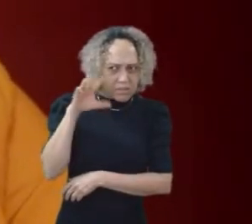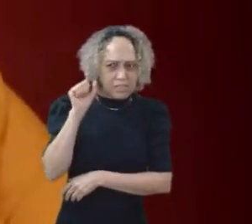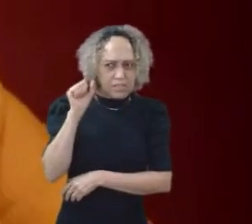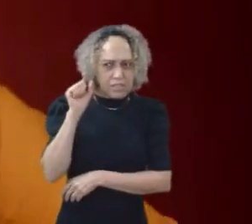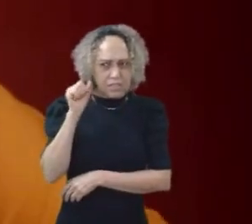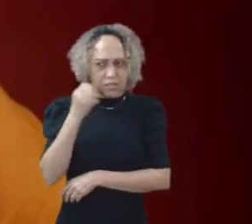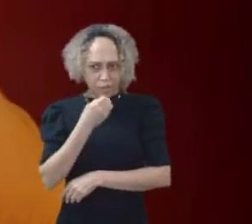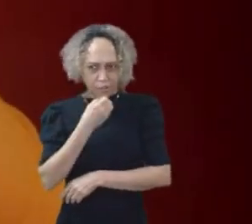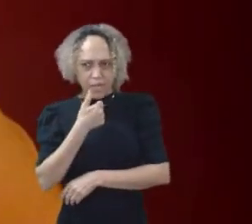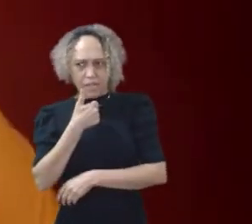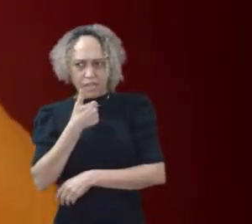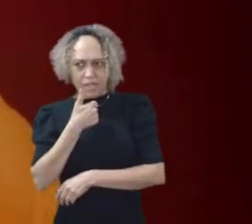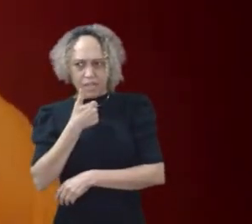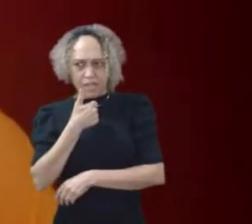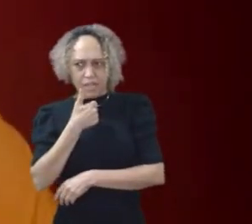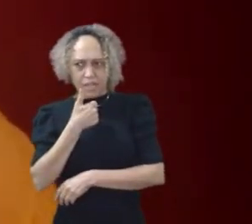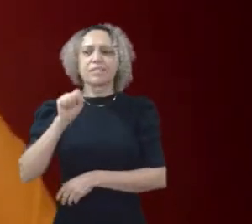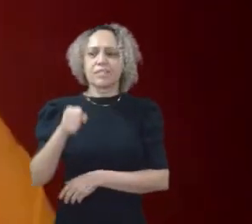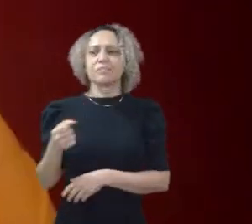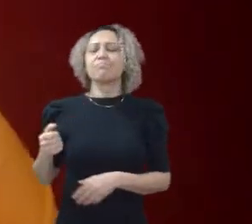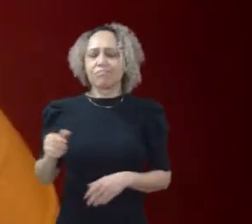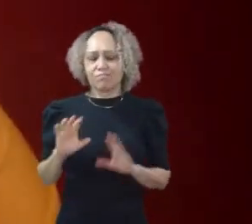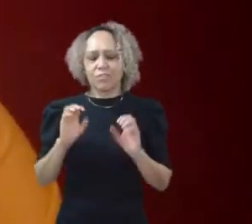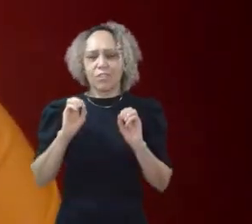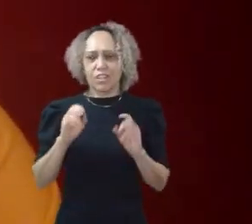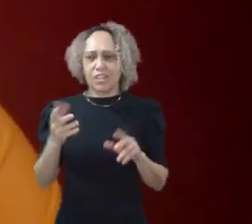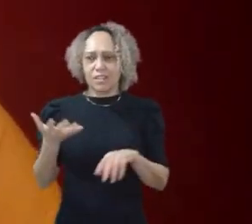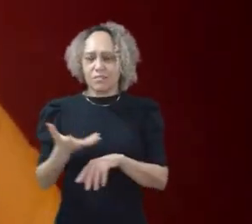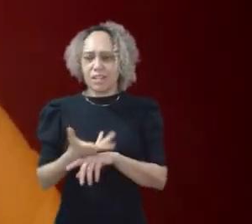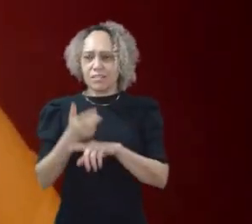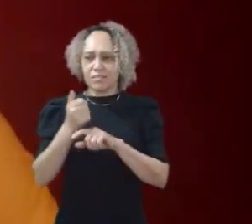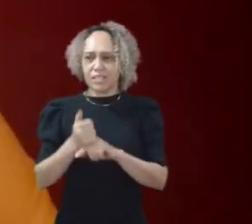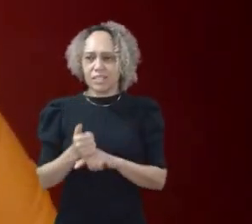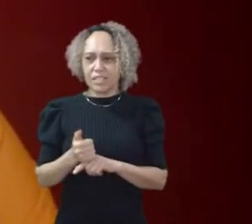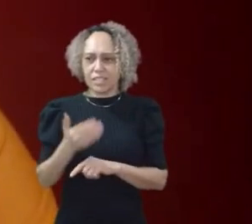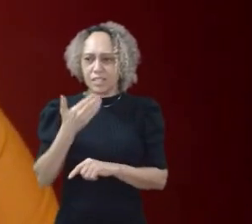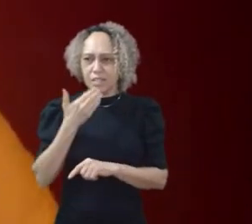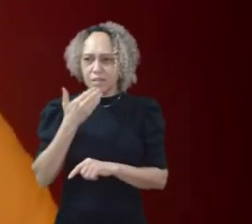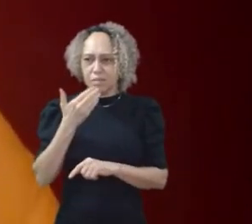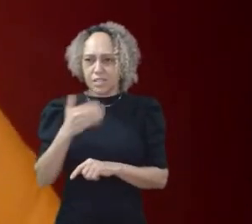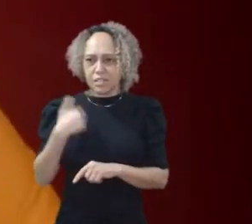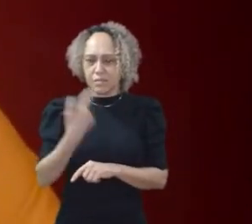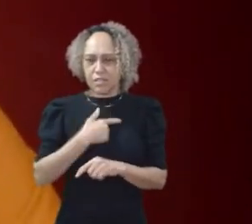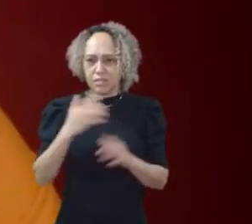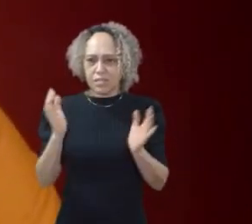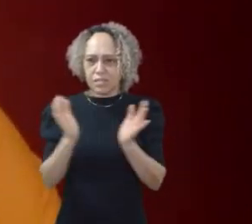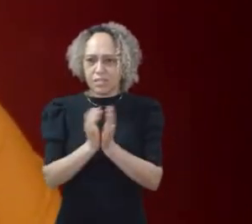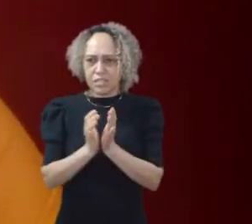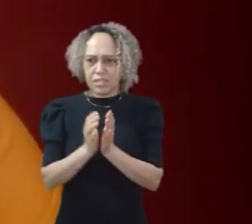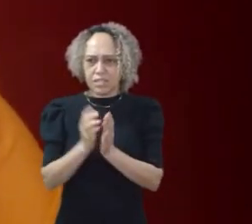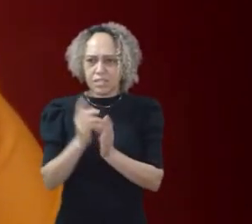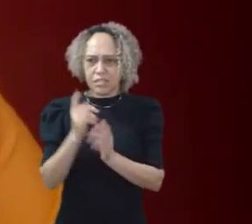Sim? Maravilha. Queria pedir para a nossa equipe de comunicação que